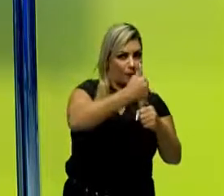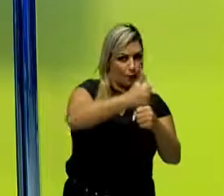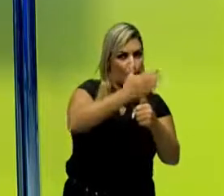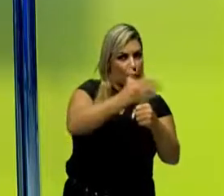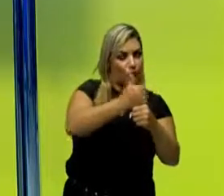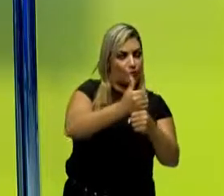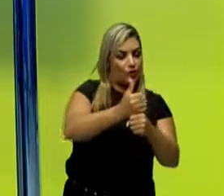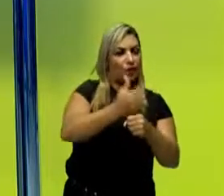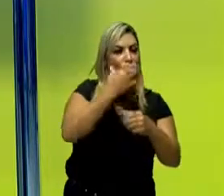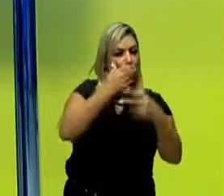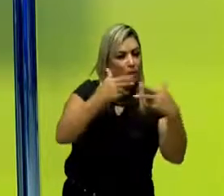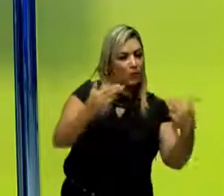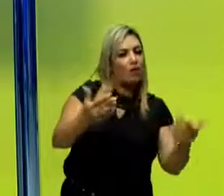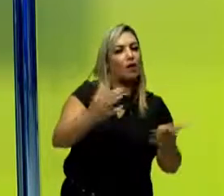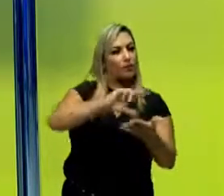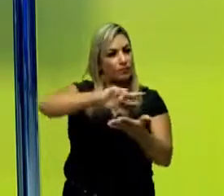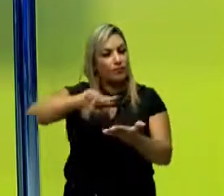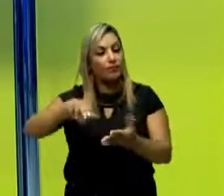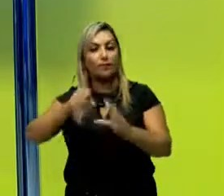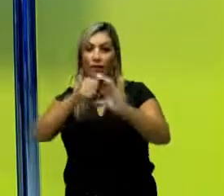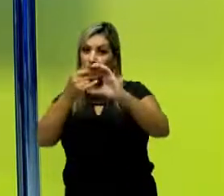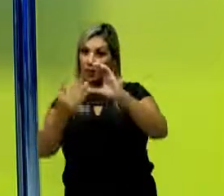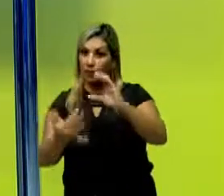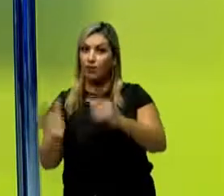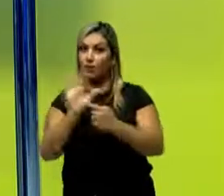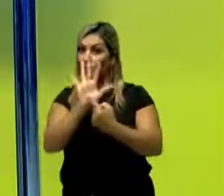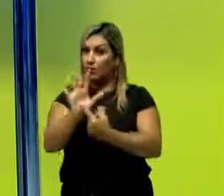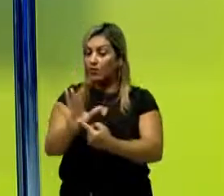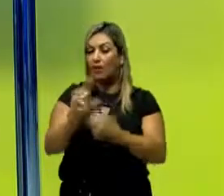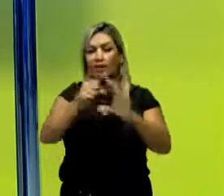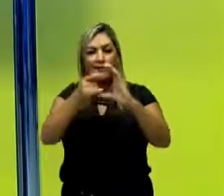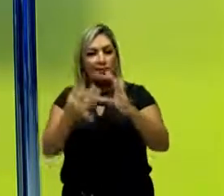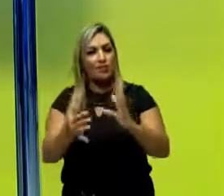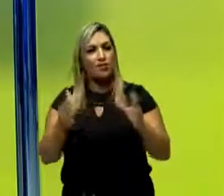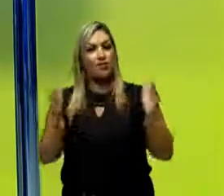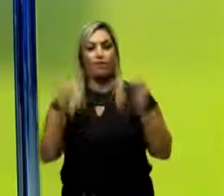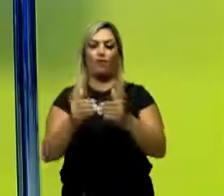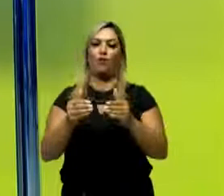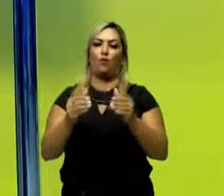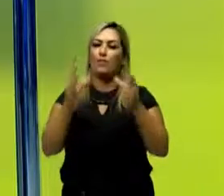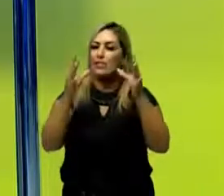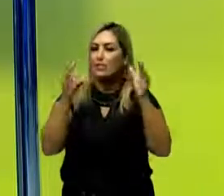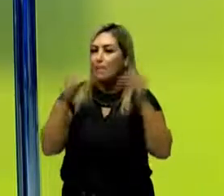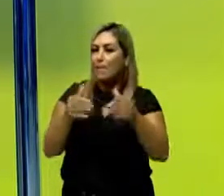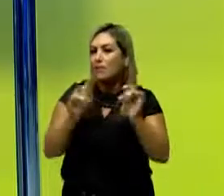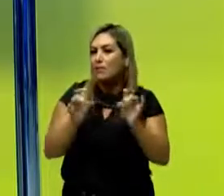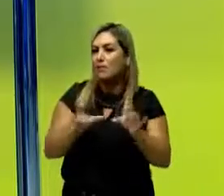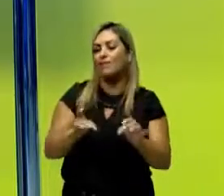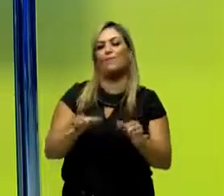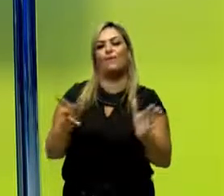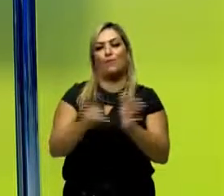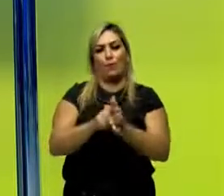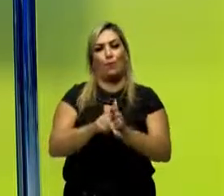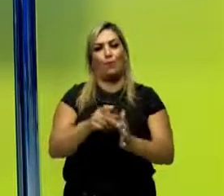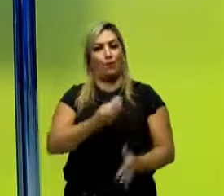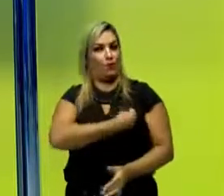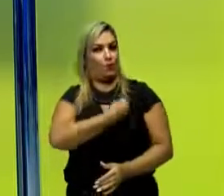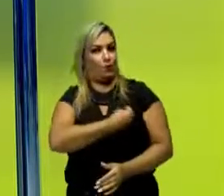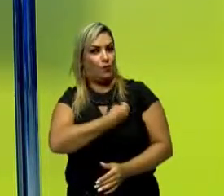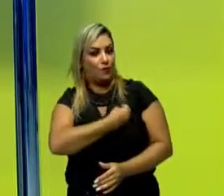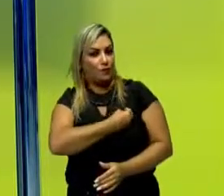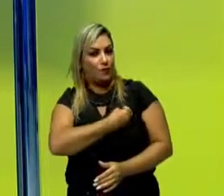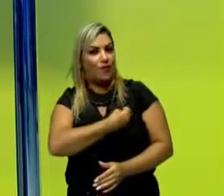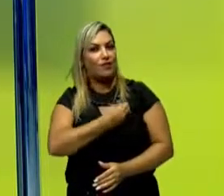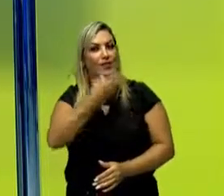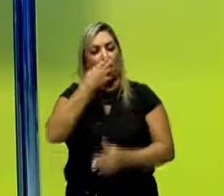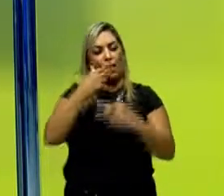vivos, eu vou dar para vocês agora umas características que são características bem peculiares e muito importantes para a sobrevivência e manutenção